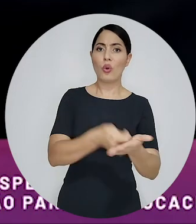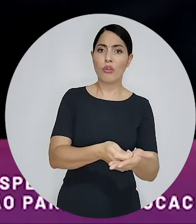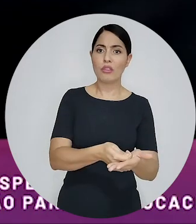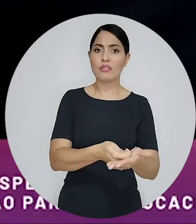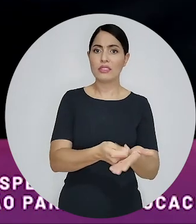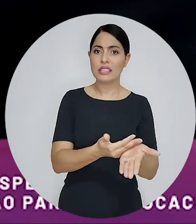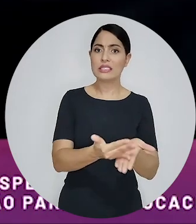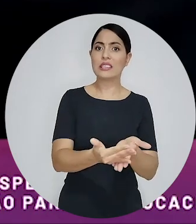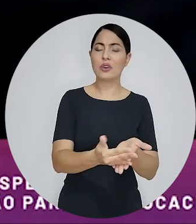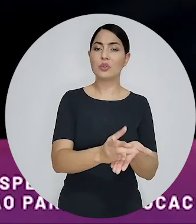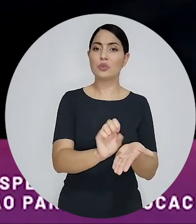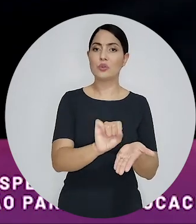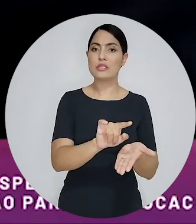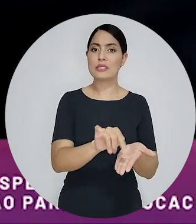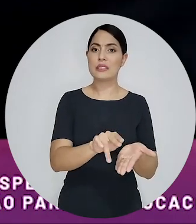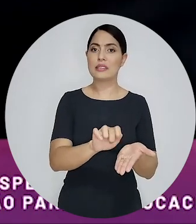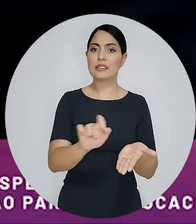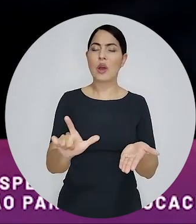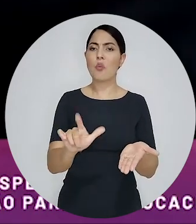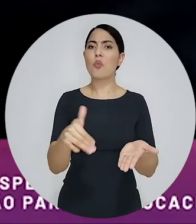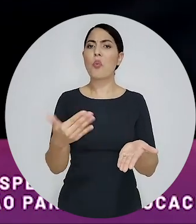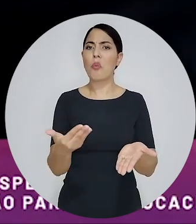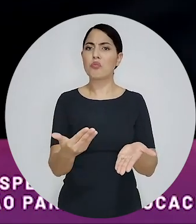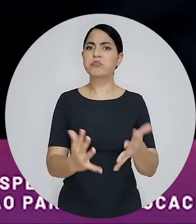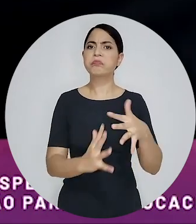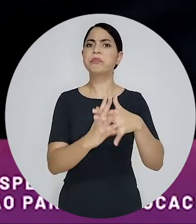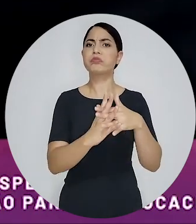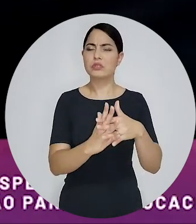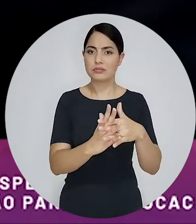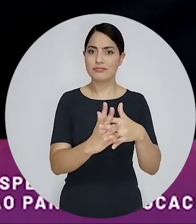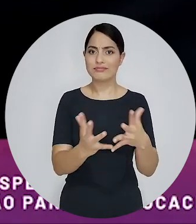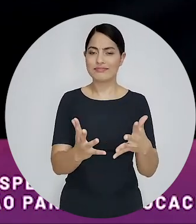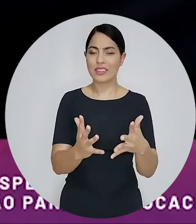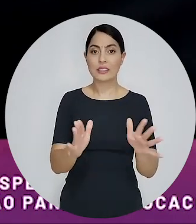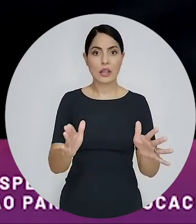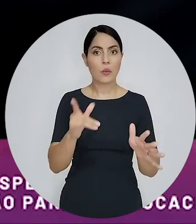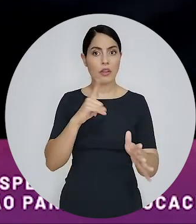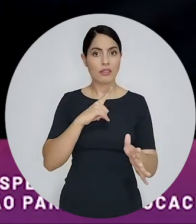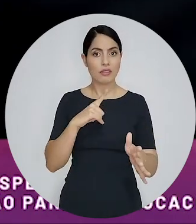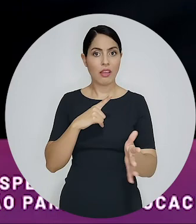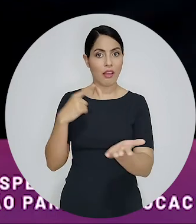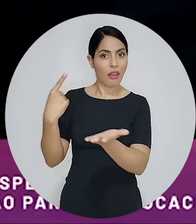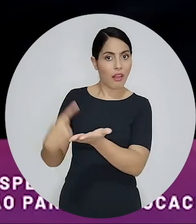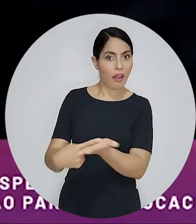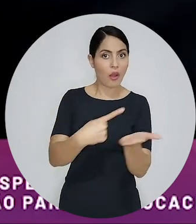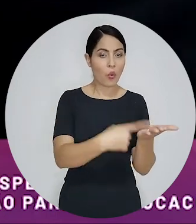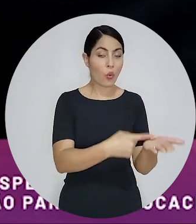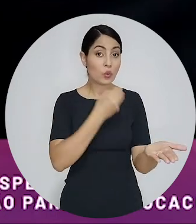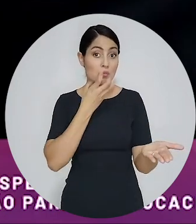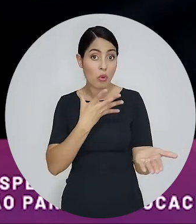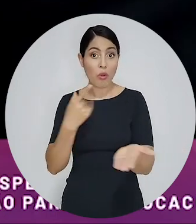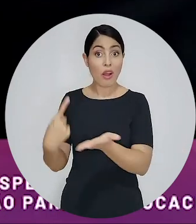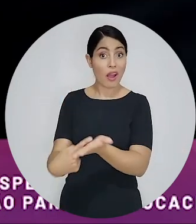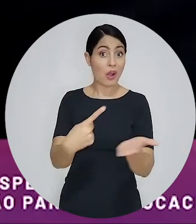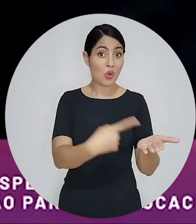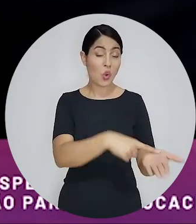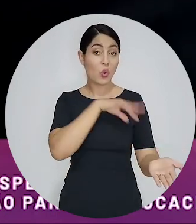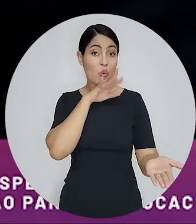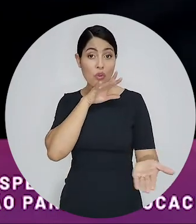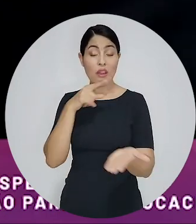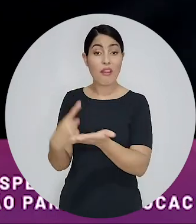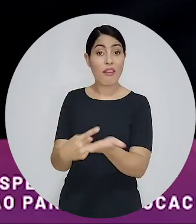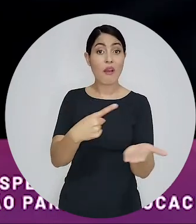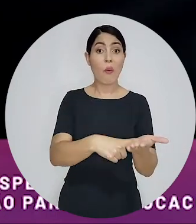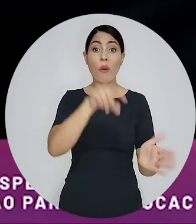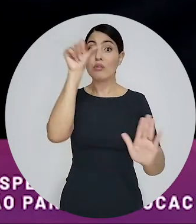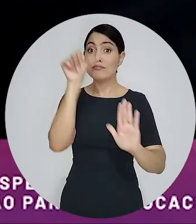de sinal então aqui você vai dizer olha o que é um acordo bom o que é um acordo ruim o que é um acordo péssimo porque muitas